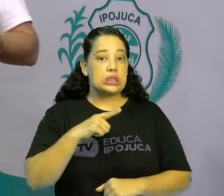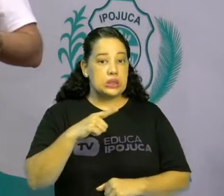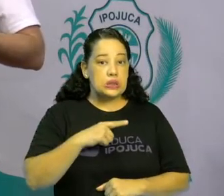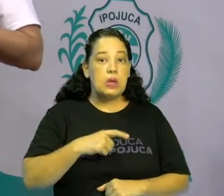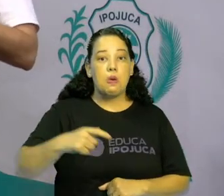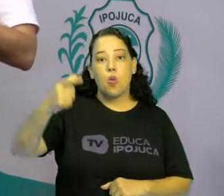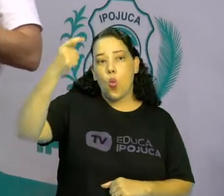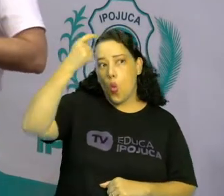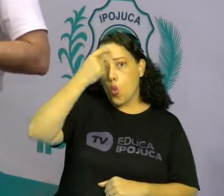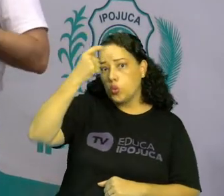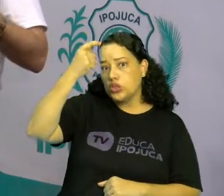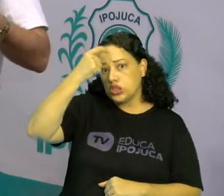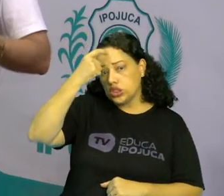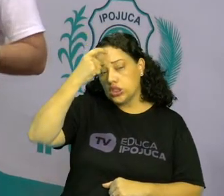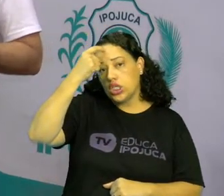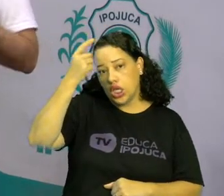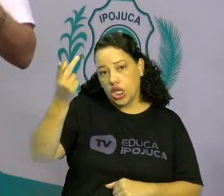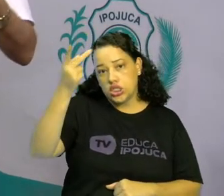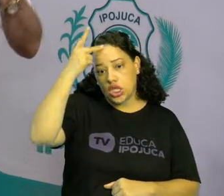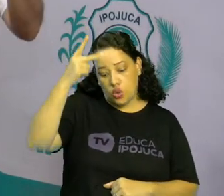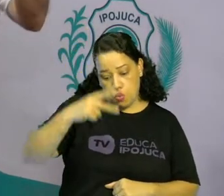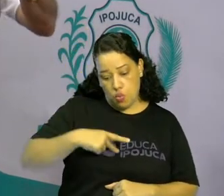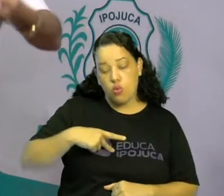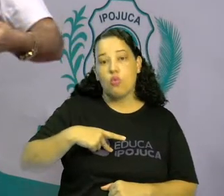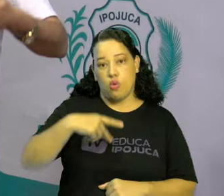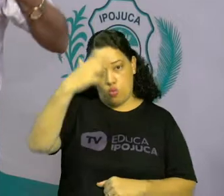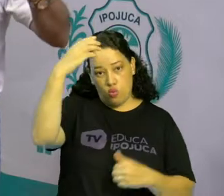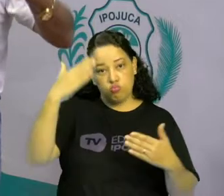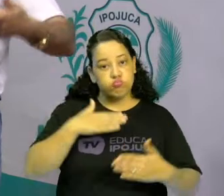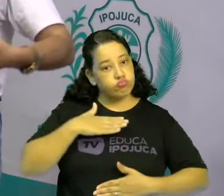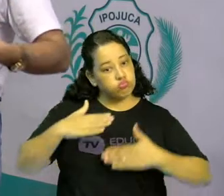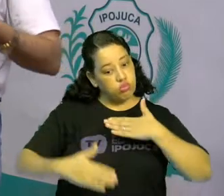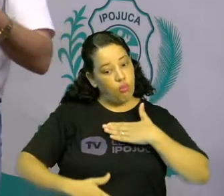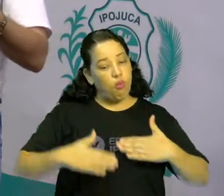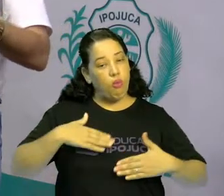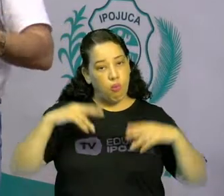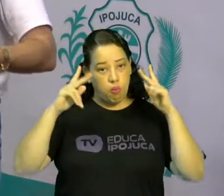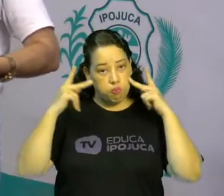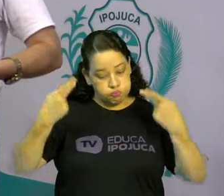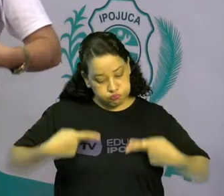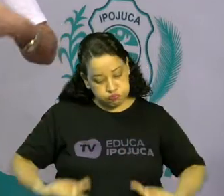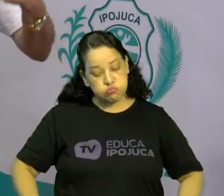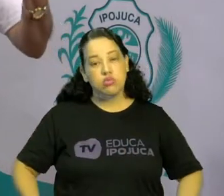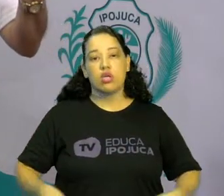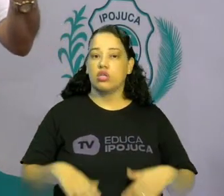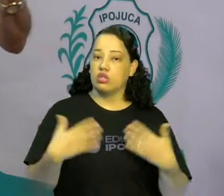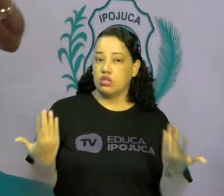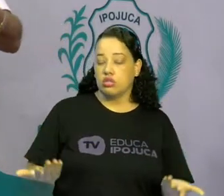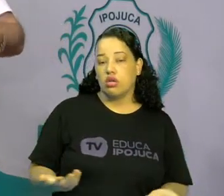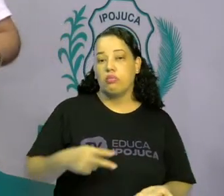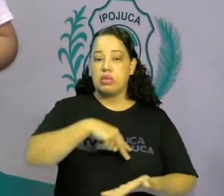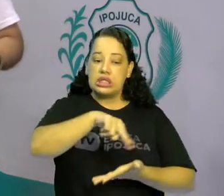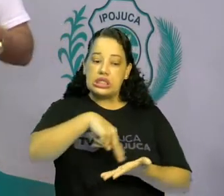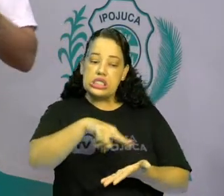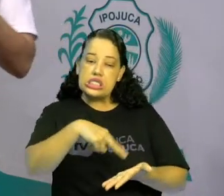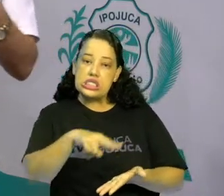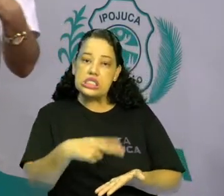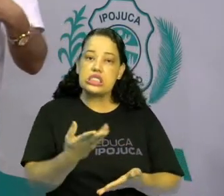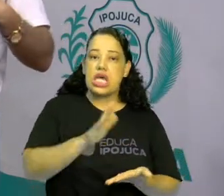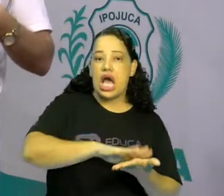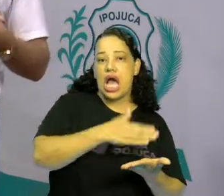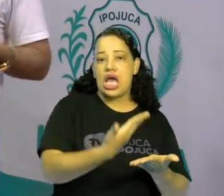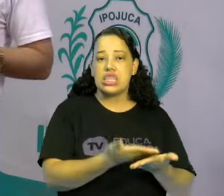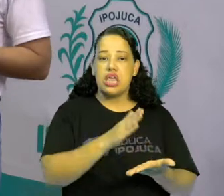consciência do próprio corpo. Além de cantar, dançar, se divertir, interpretar,